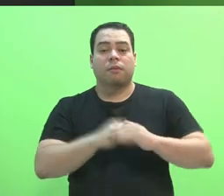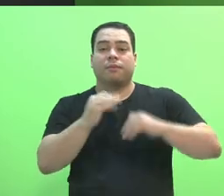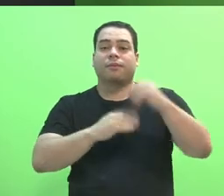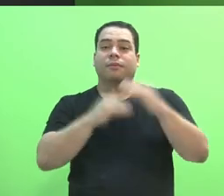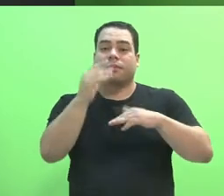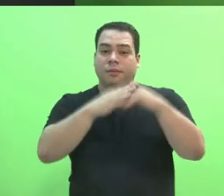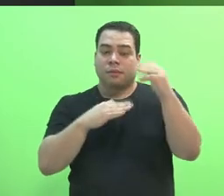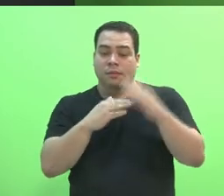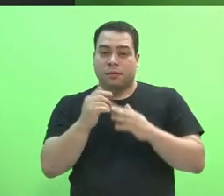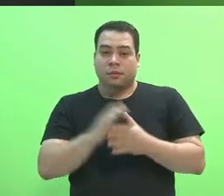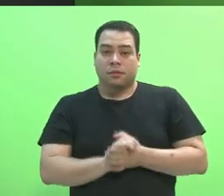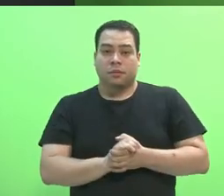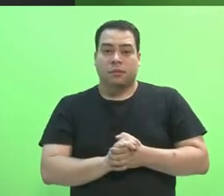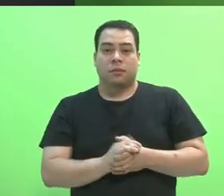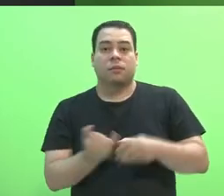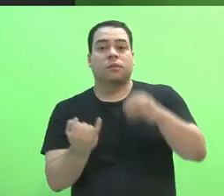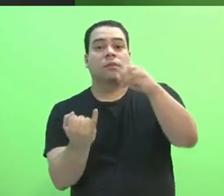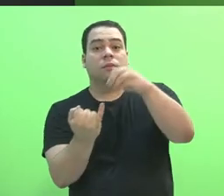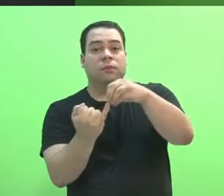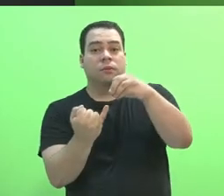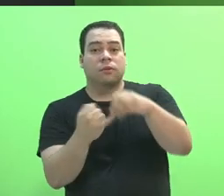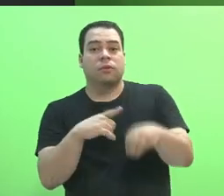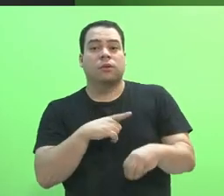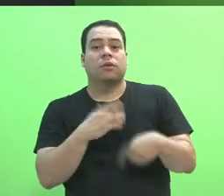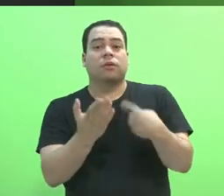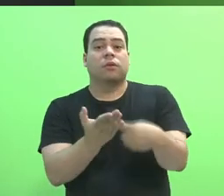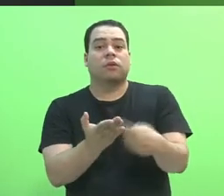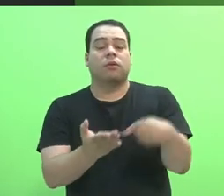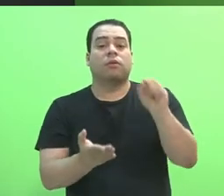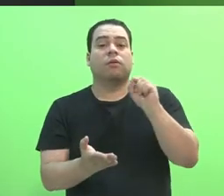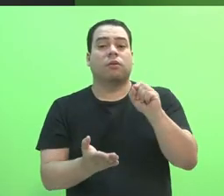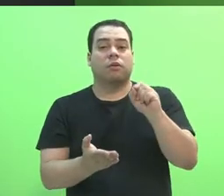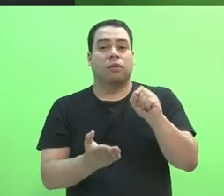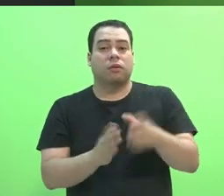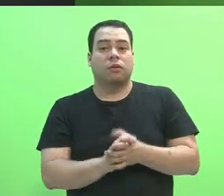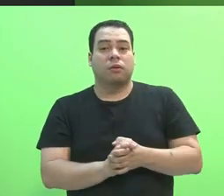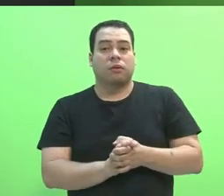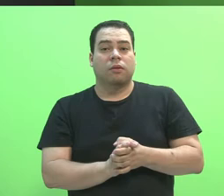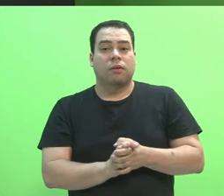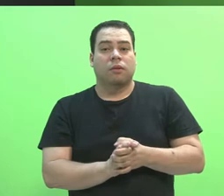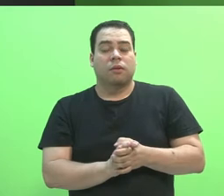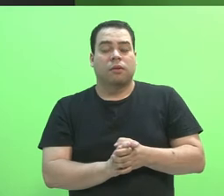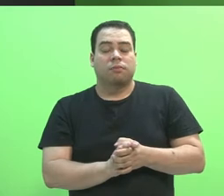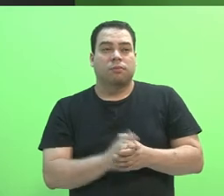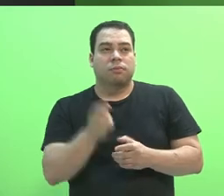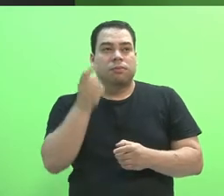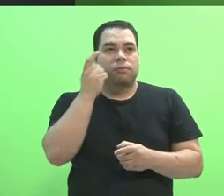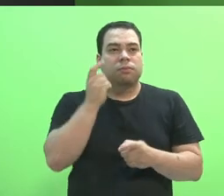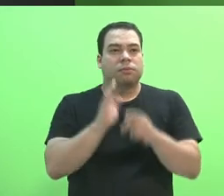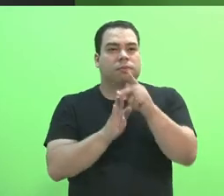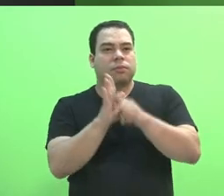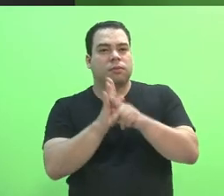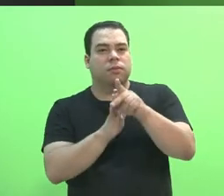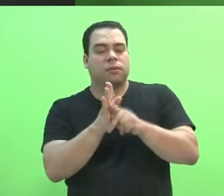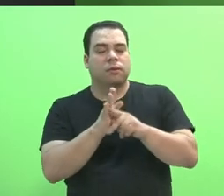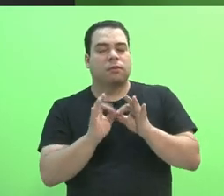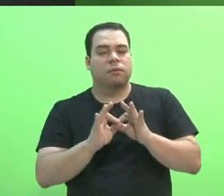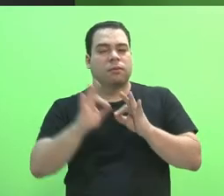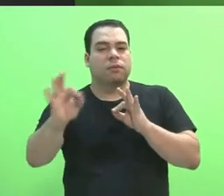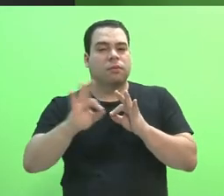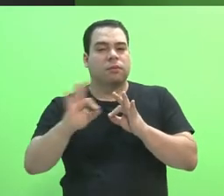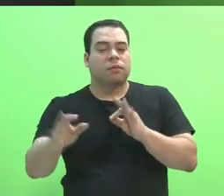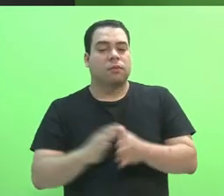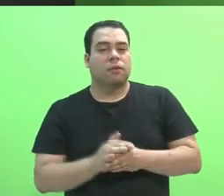disso, o Instituto também tem como compromisso desenvolver programas de extensão e divulgação científica e